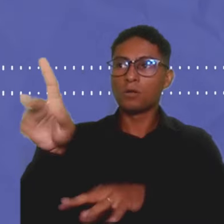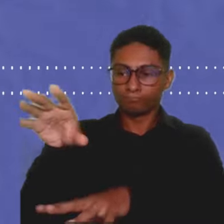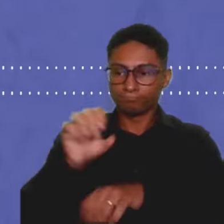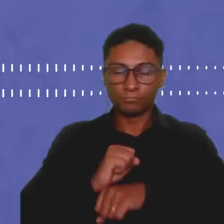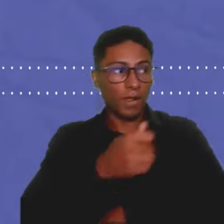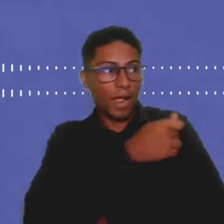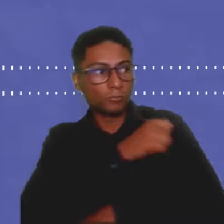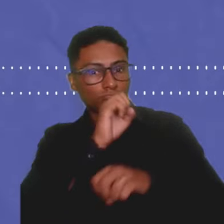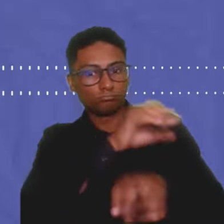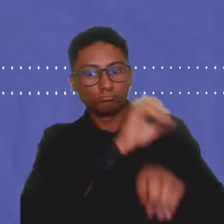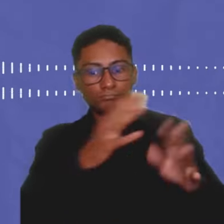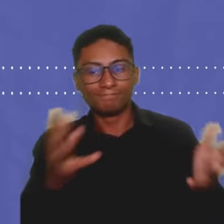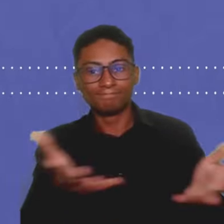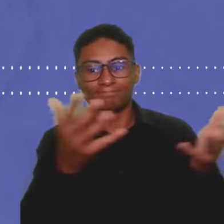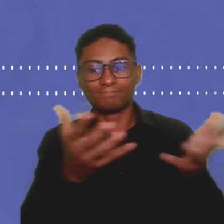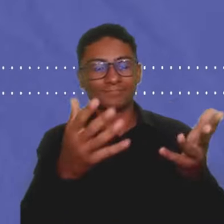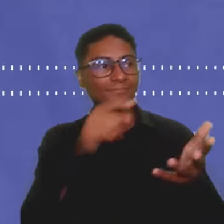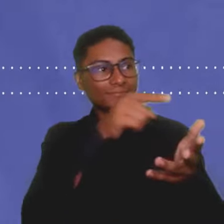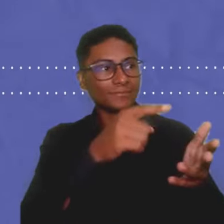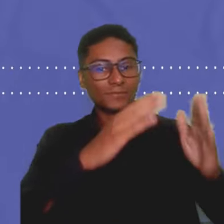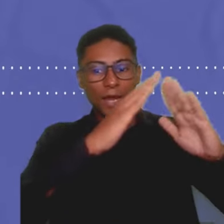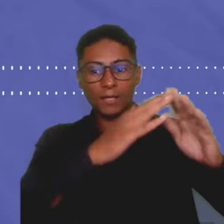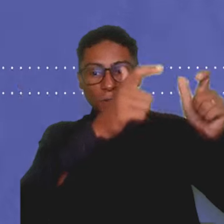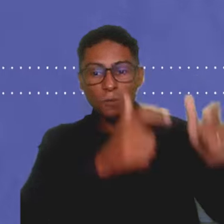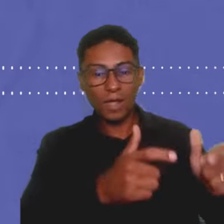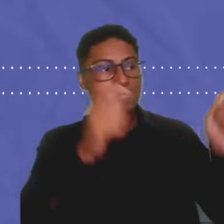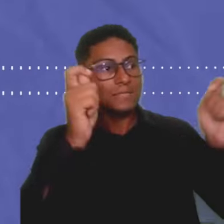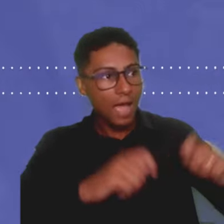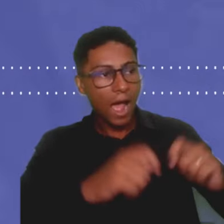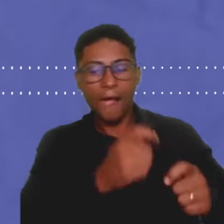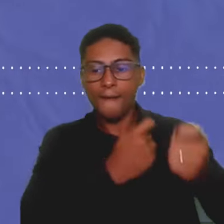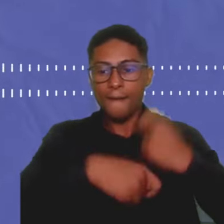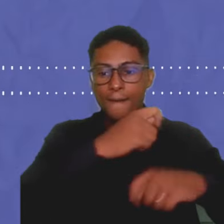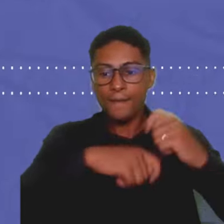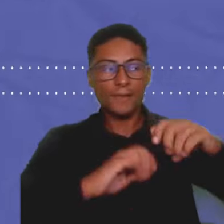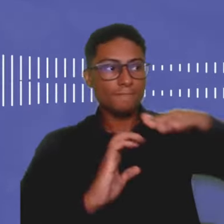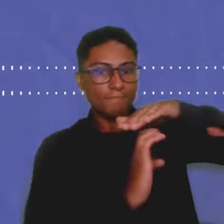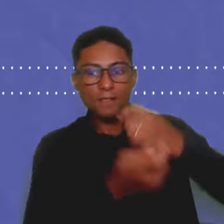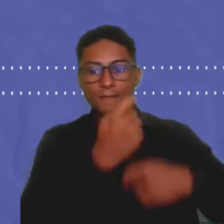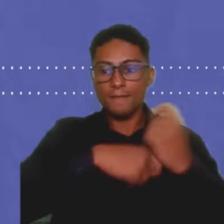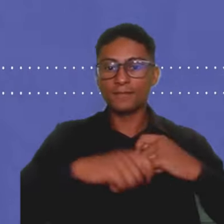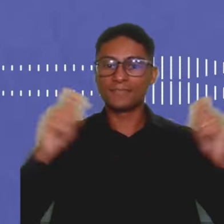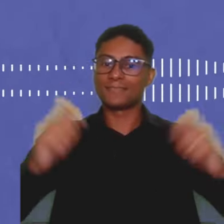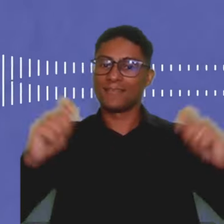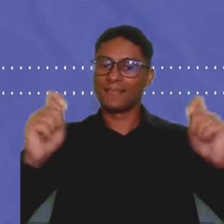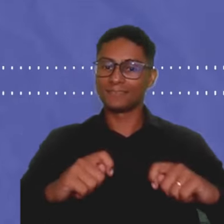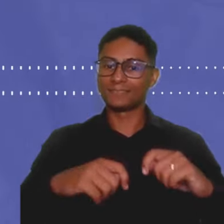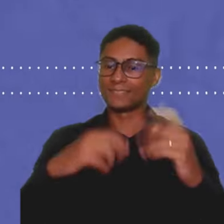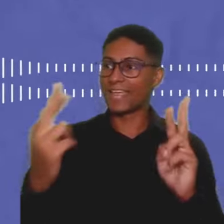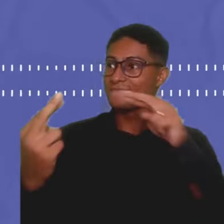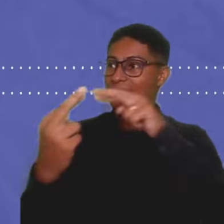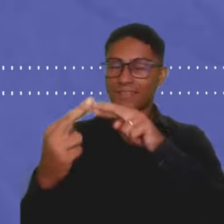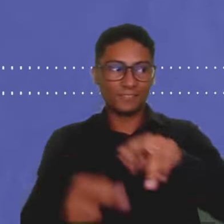diferenciada com a região onde ele vive, onde ele pertence, né? A partir das referências potenciais que a gente fala